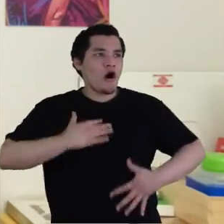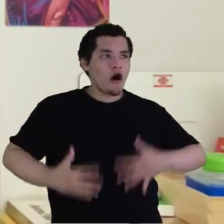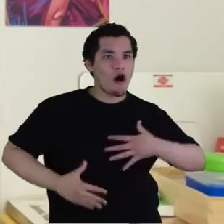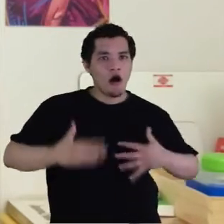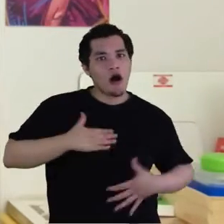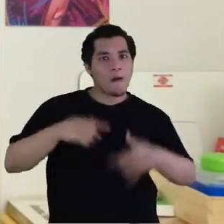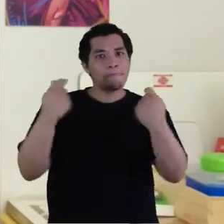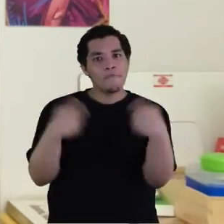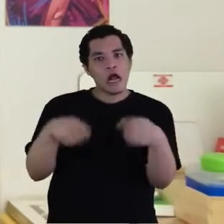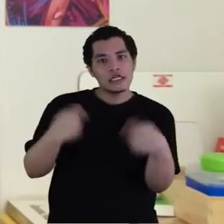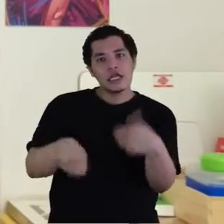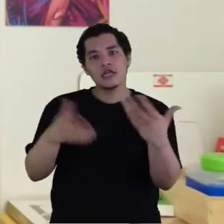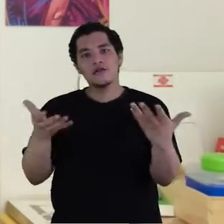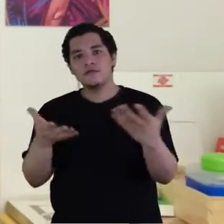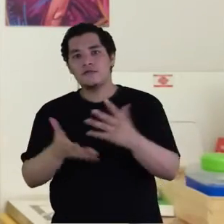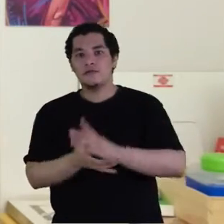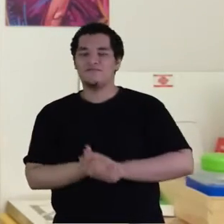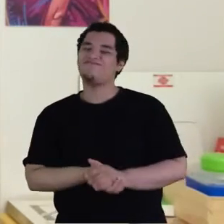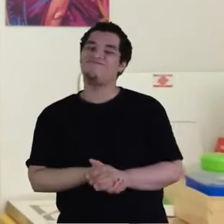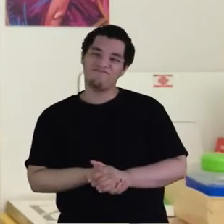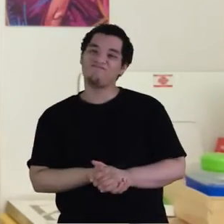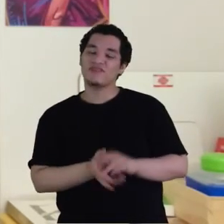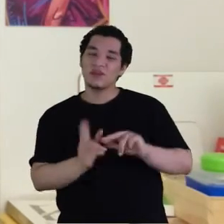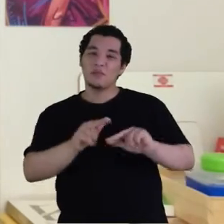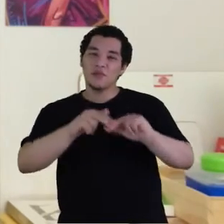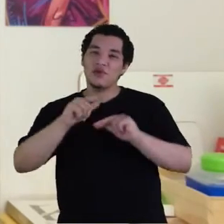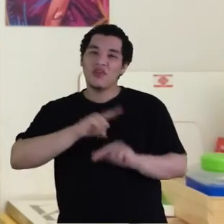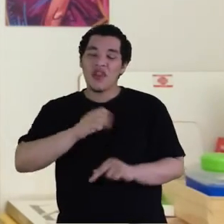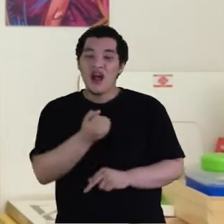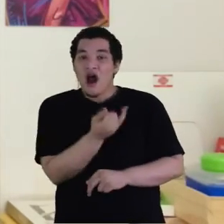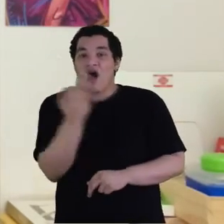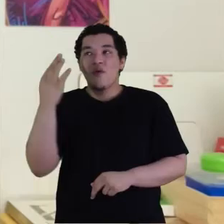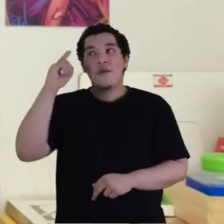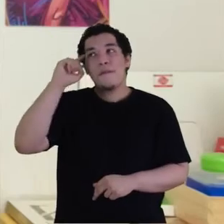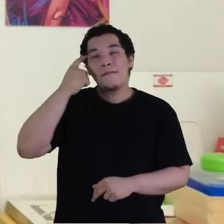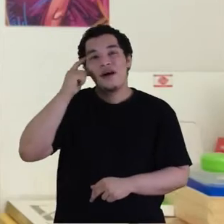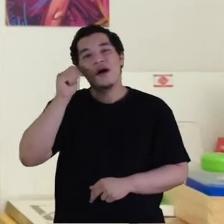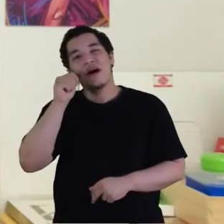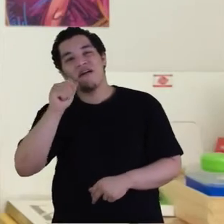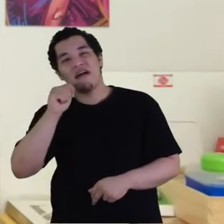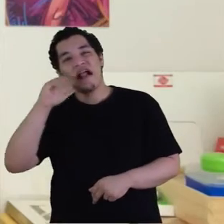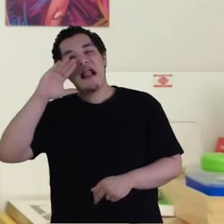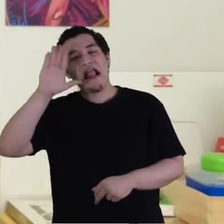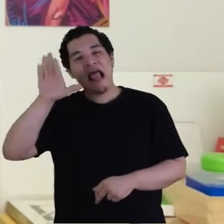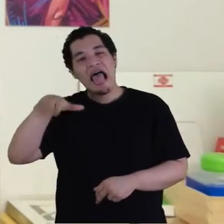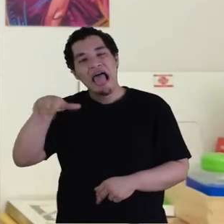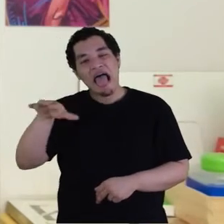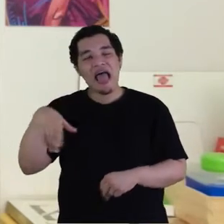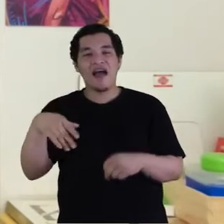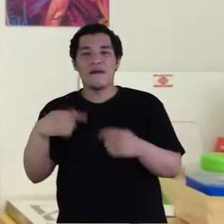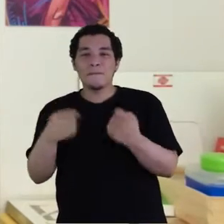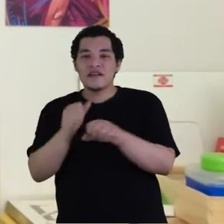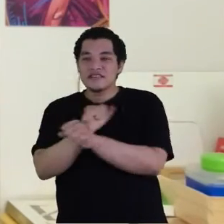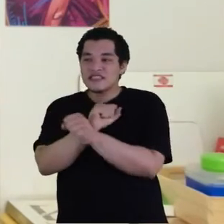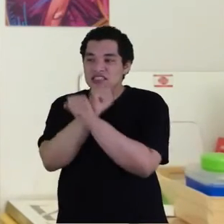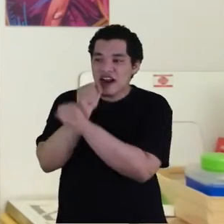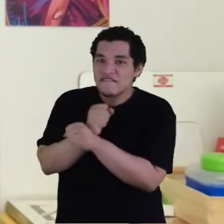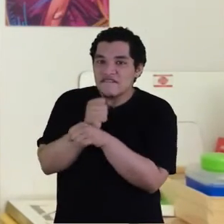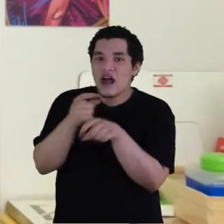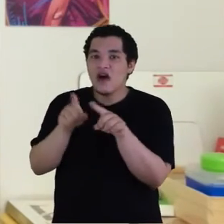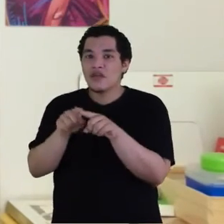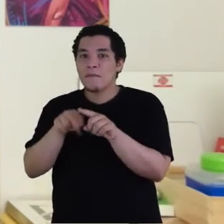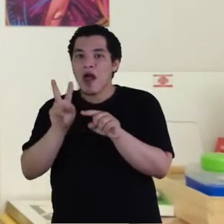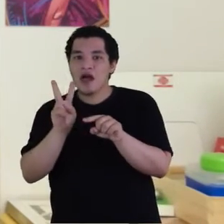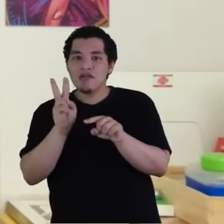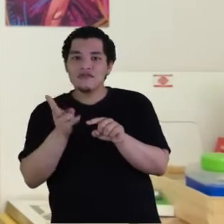entender que pessoas que ainda pensam que mulheres são seres inferiores e que merecem ser escravizadas ou subjugadas